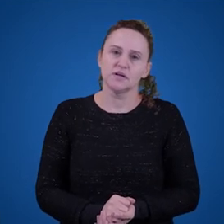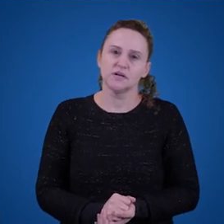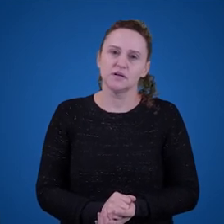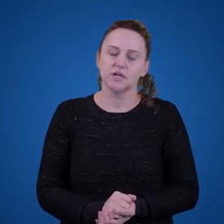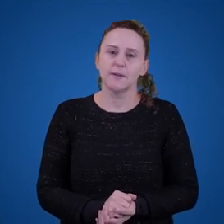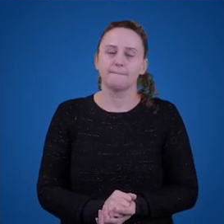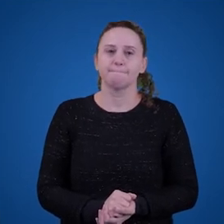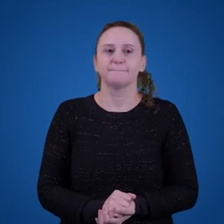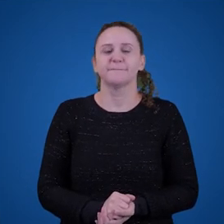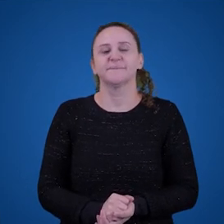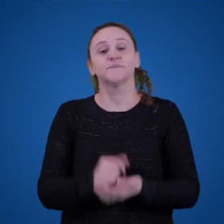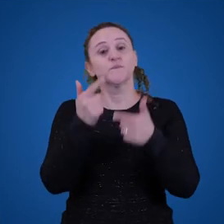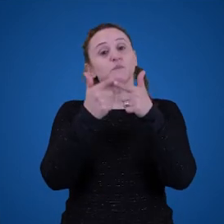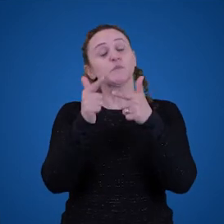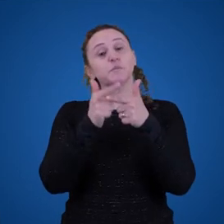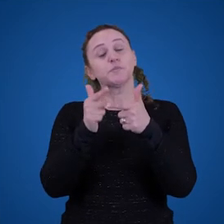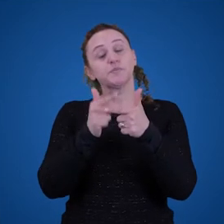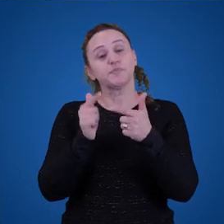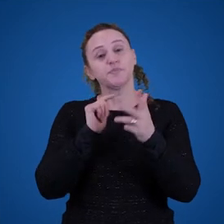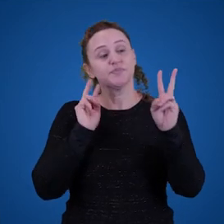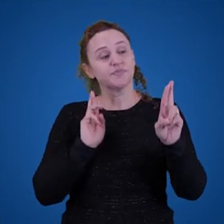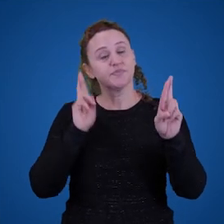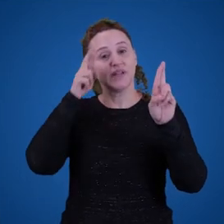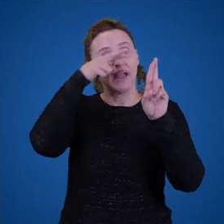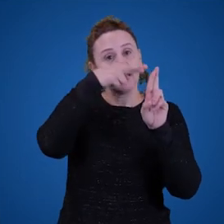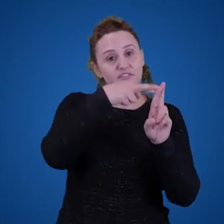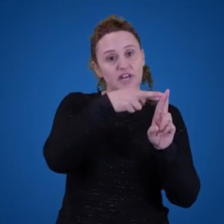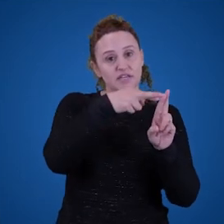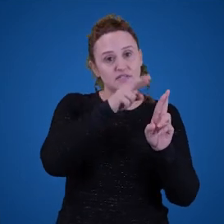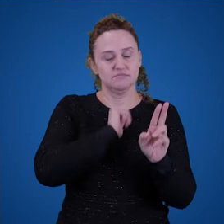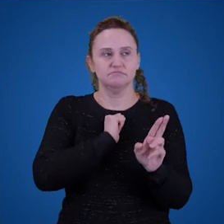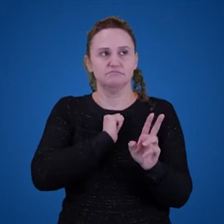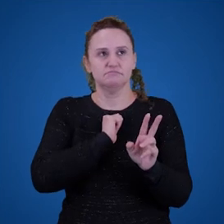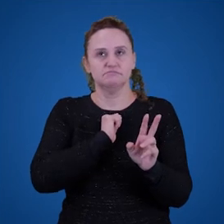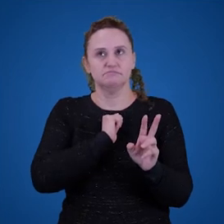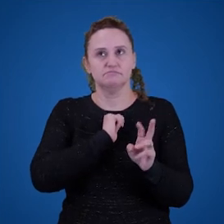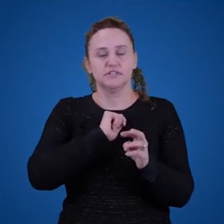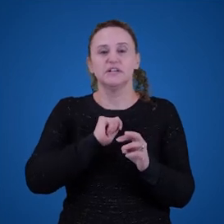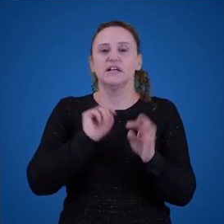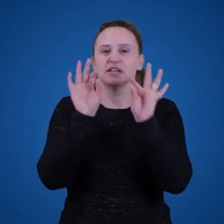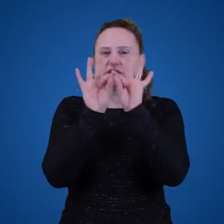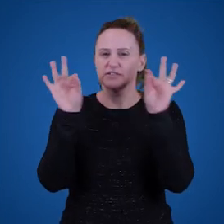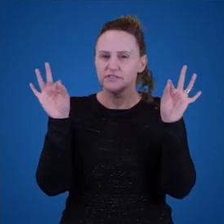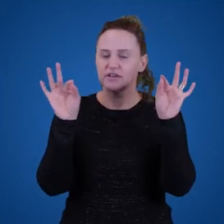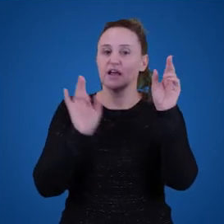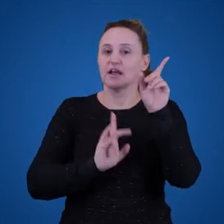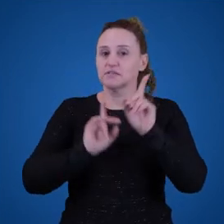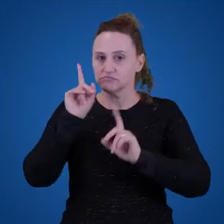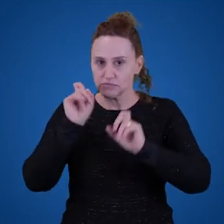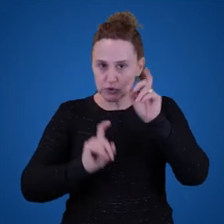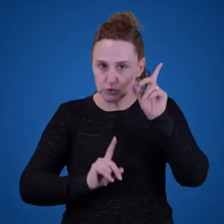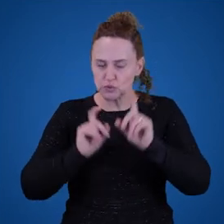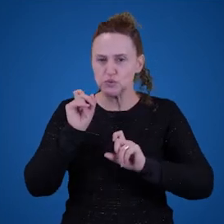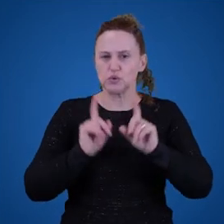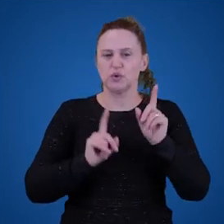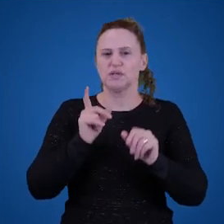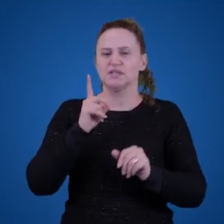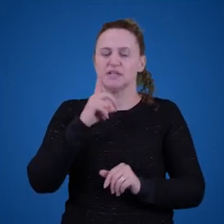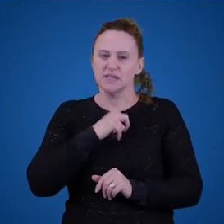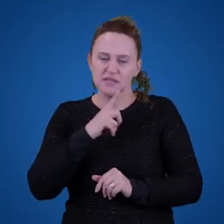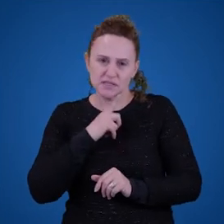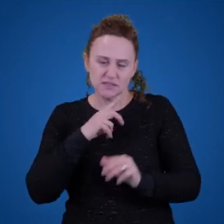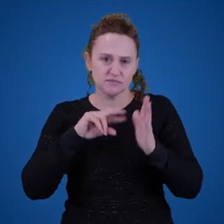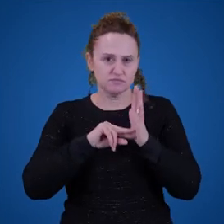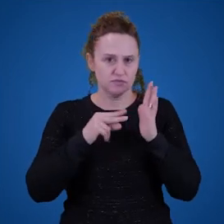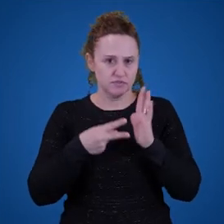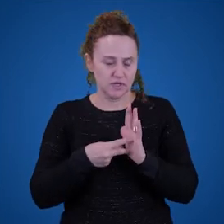problema. Problema da referência. Então, as frases e expressões, elas podem ter significado, mas